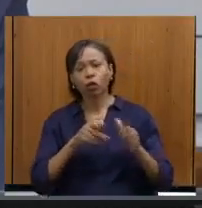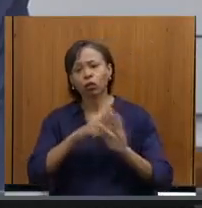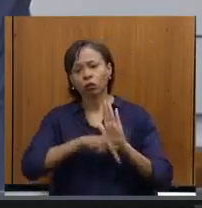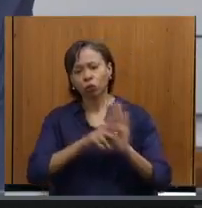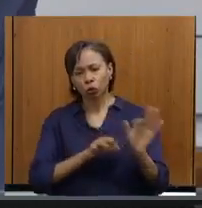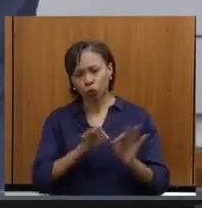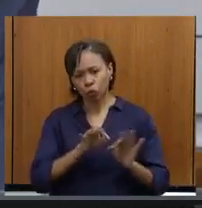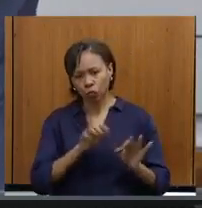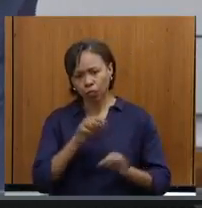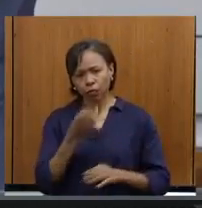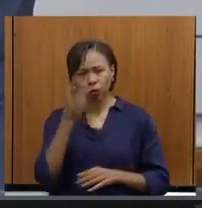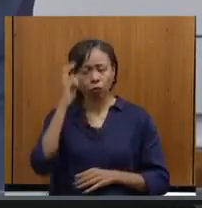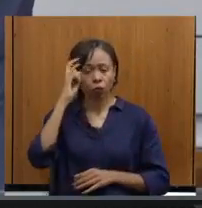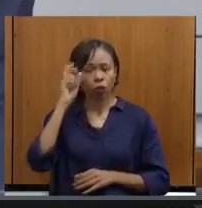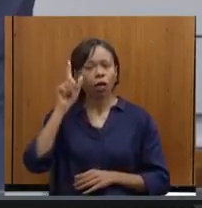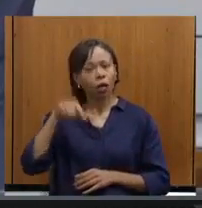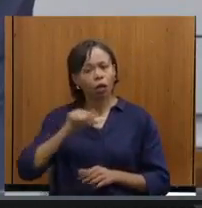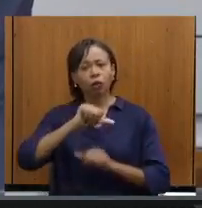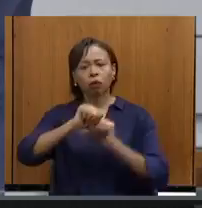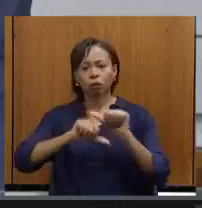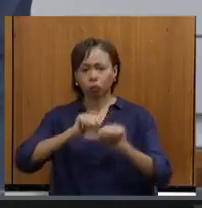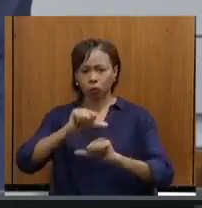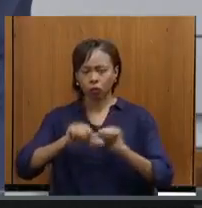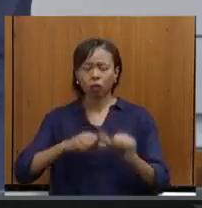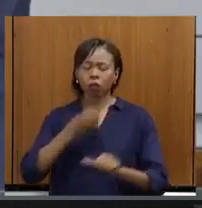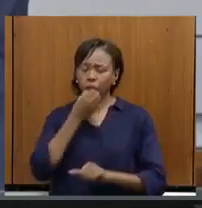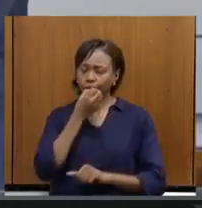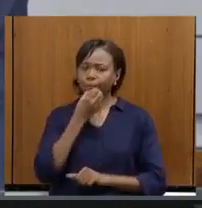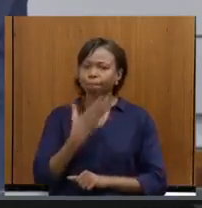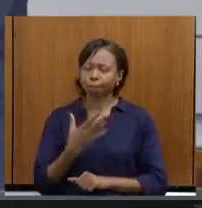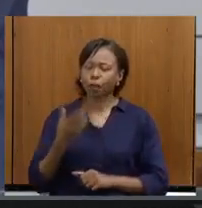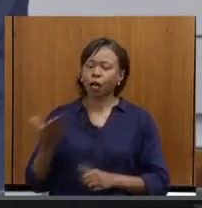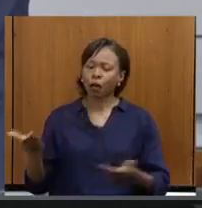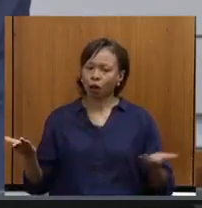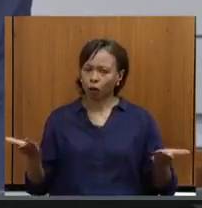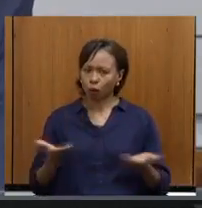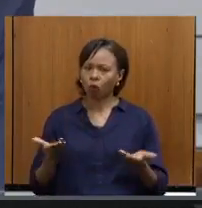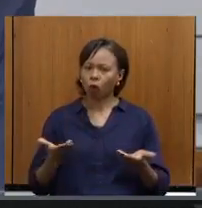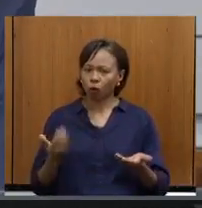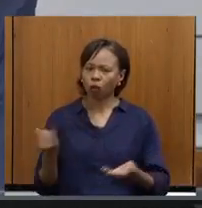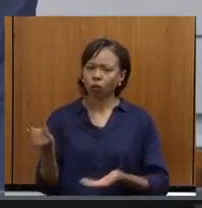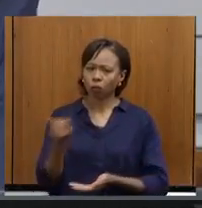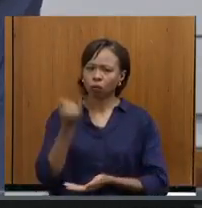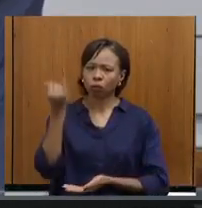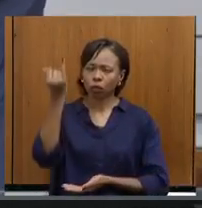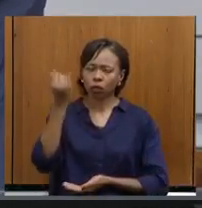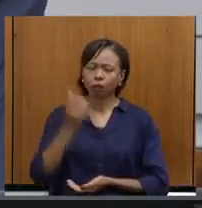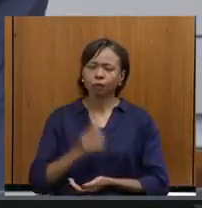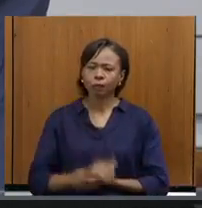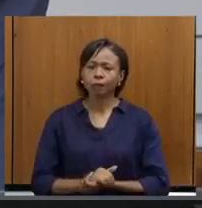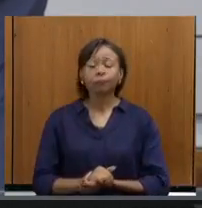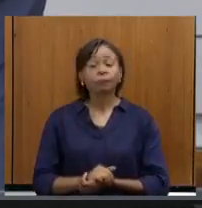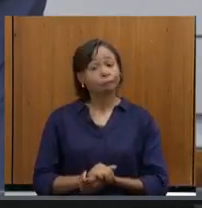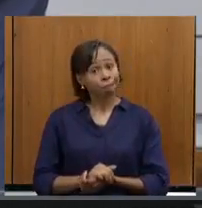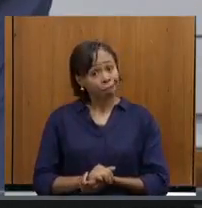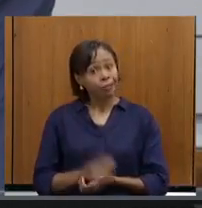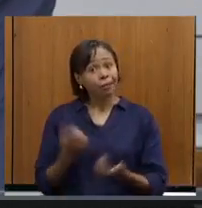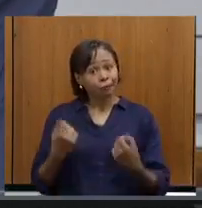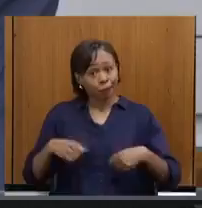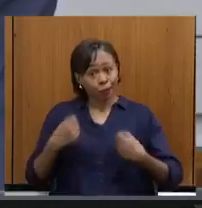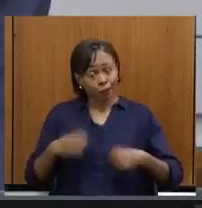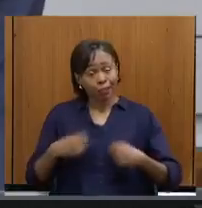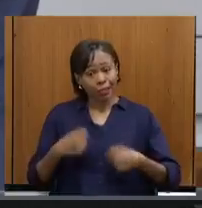das mudanças que a gente vê de forma bastante expressiva e importante. Agora nós precisamos é de,